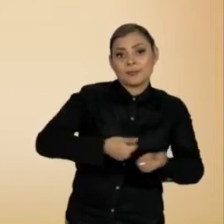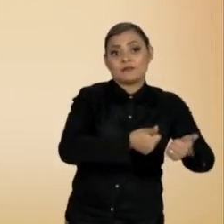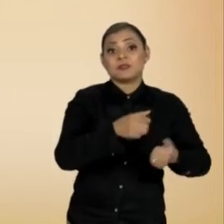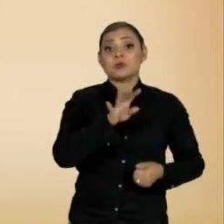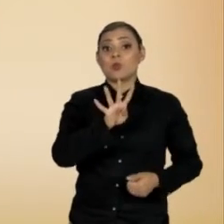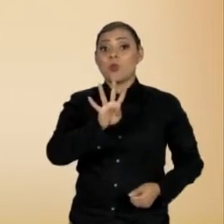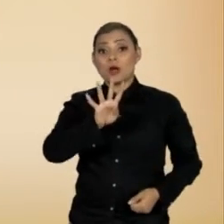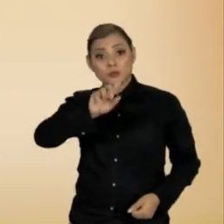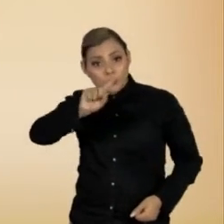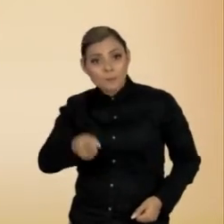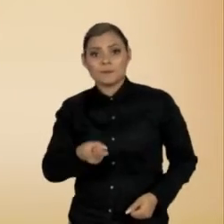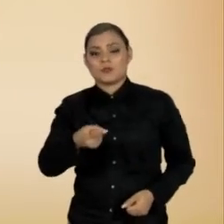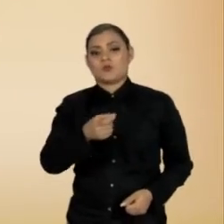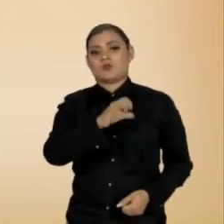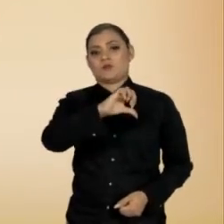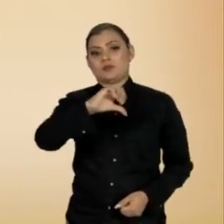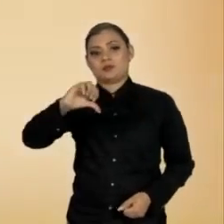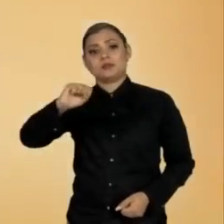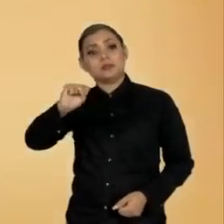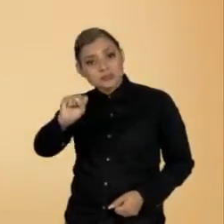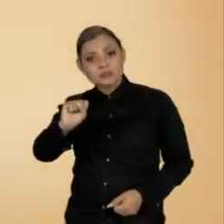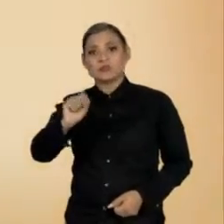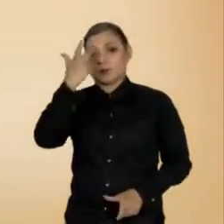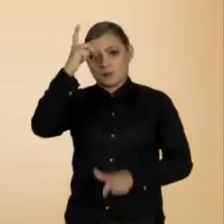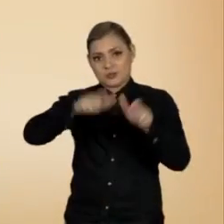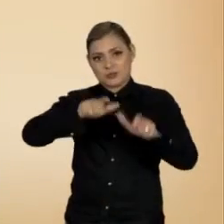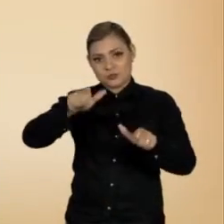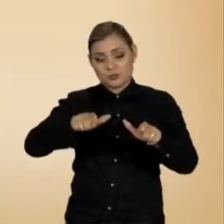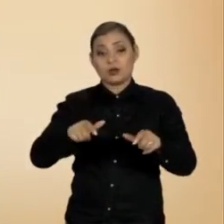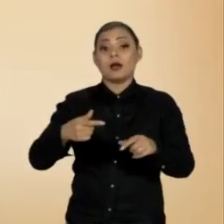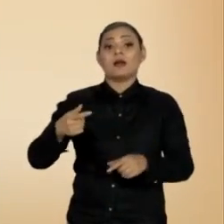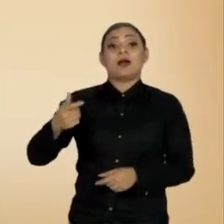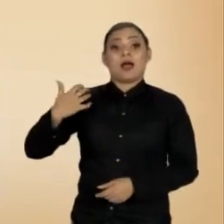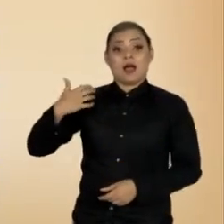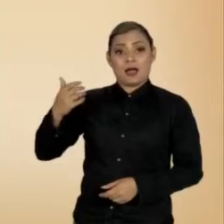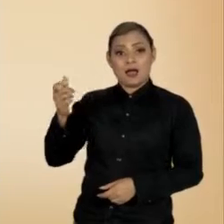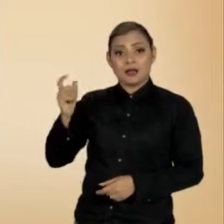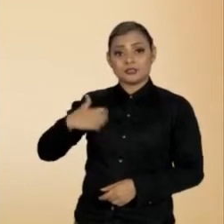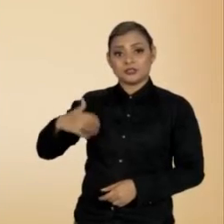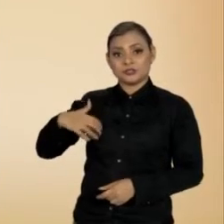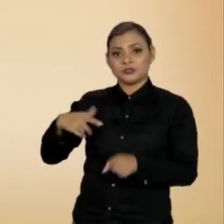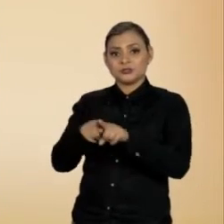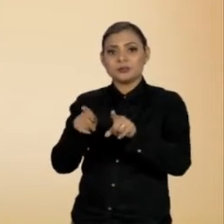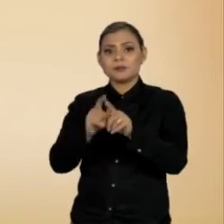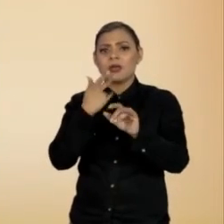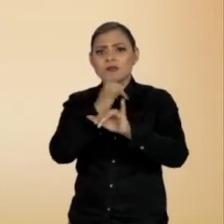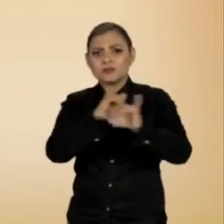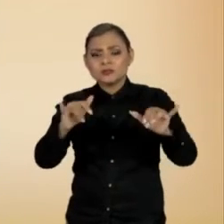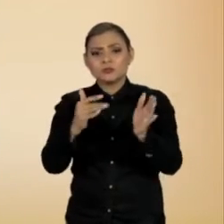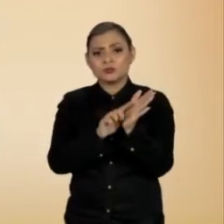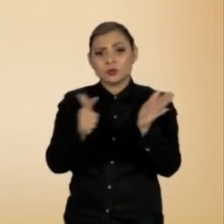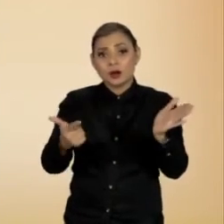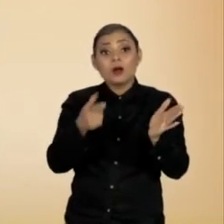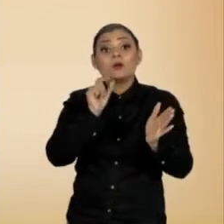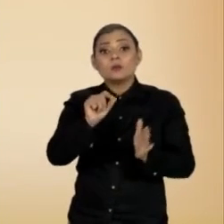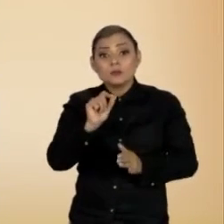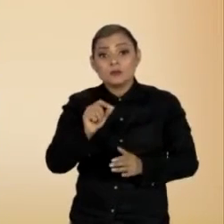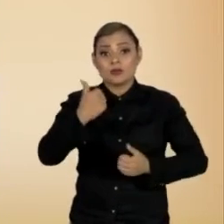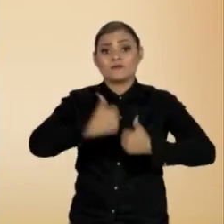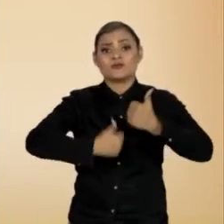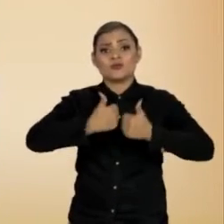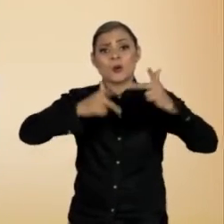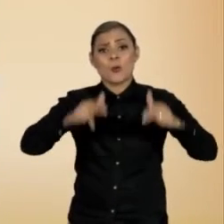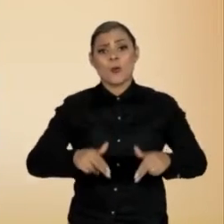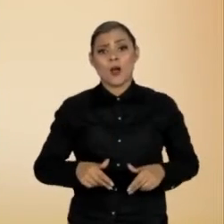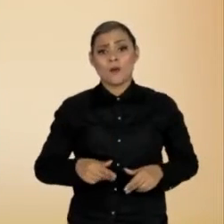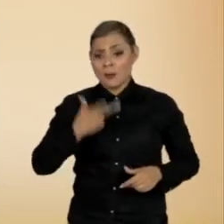4.895 reclusos. O argentino Página 12 diz que a tensão no julgamento cresceu como numa partida de futebol